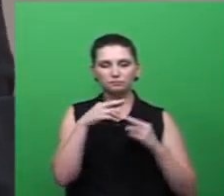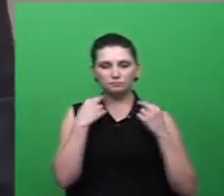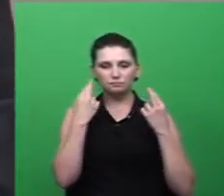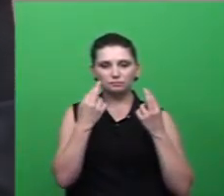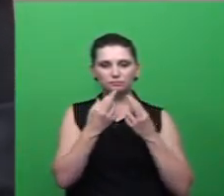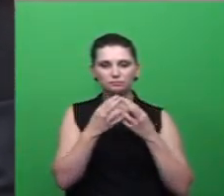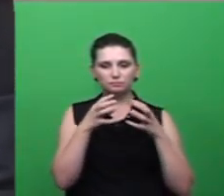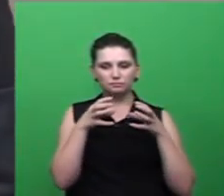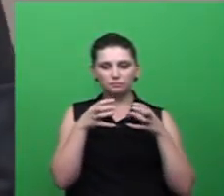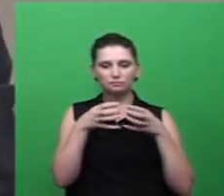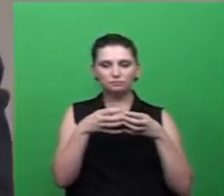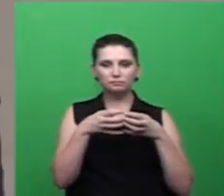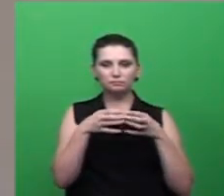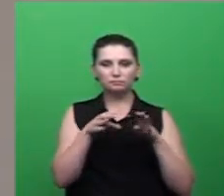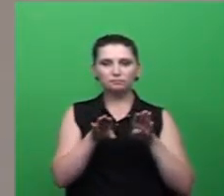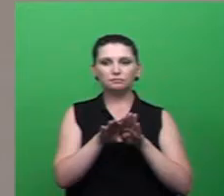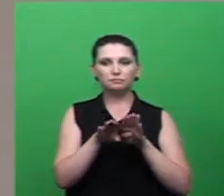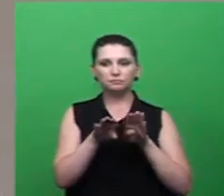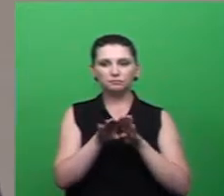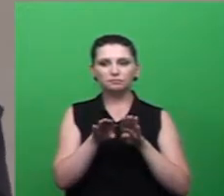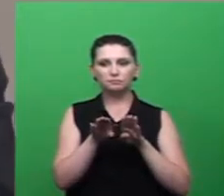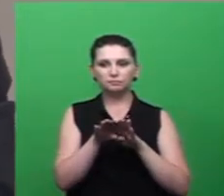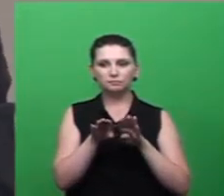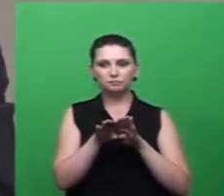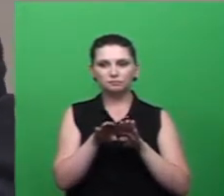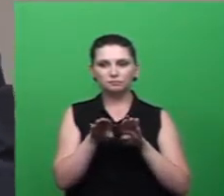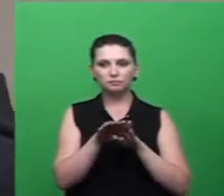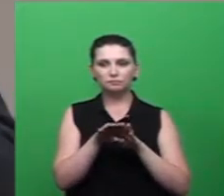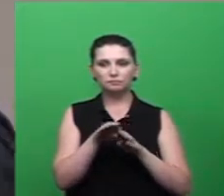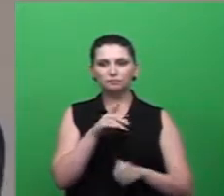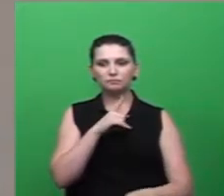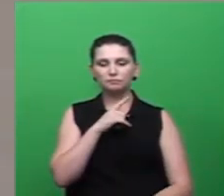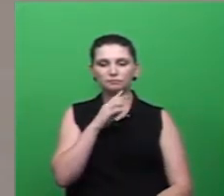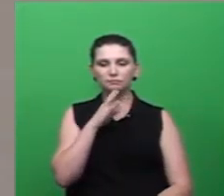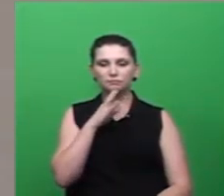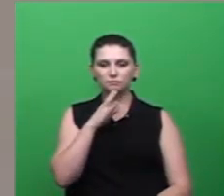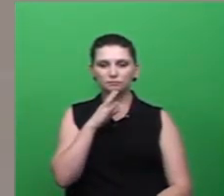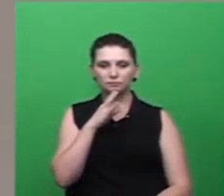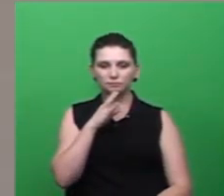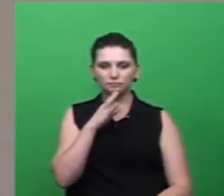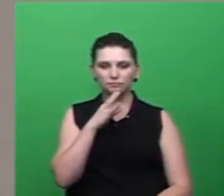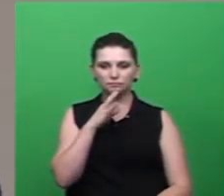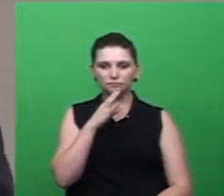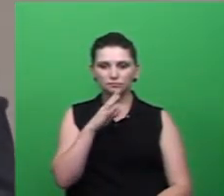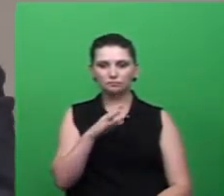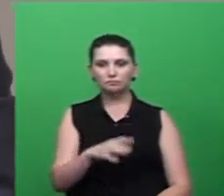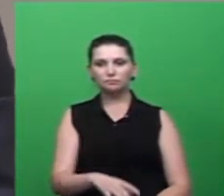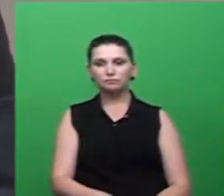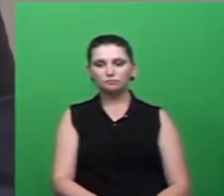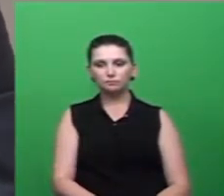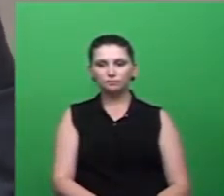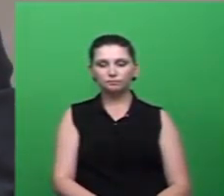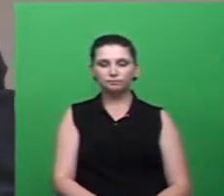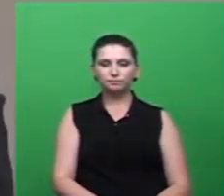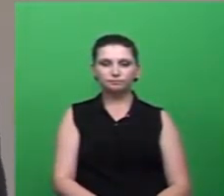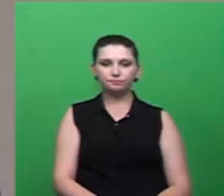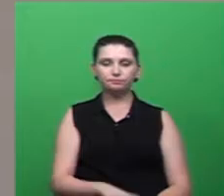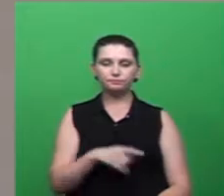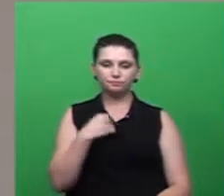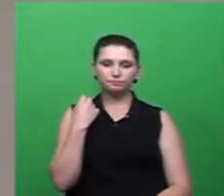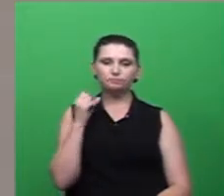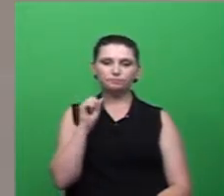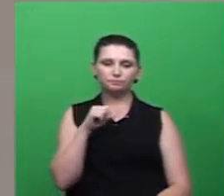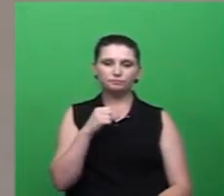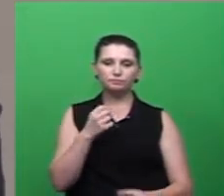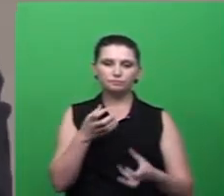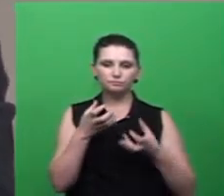assuntos e realmente você mostrou muito a propriedade de conhecimento e estamos torcendo que realmente você faça aquilo